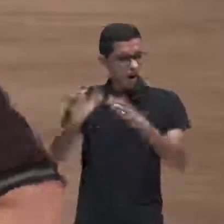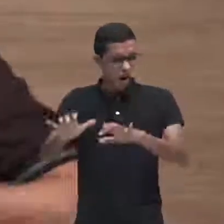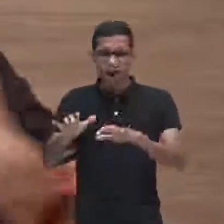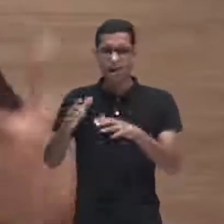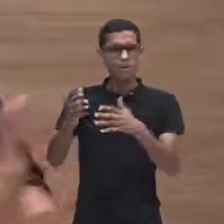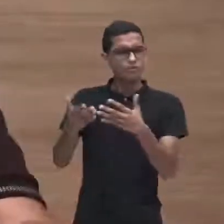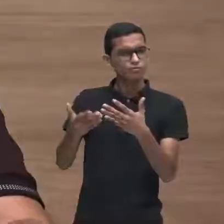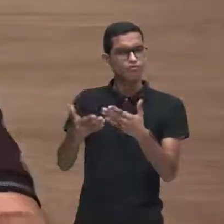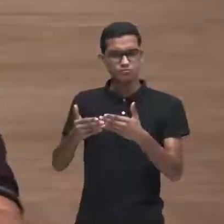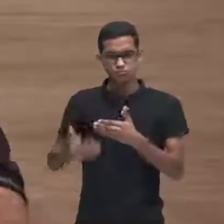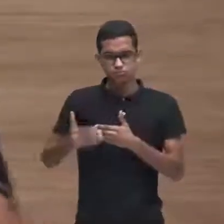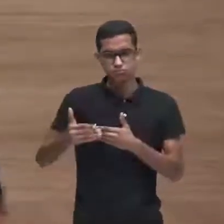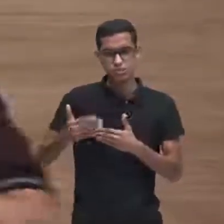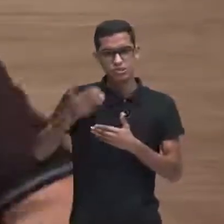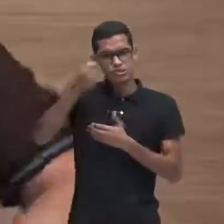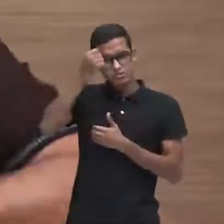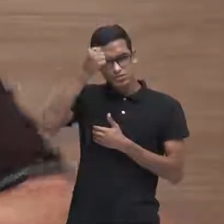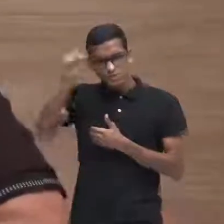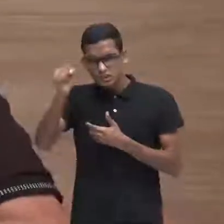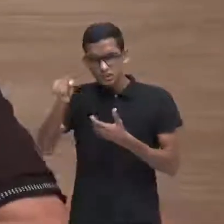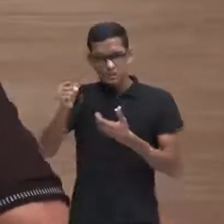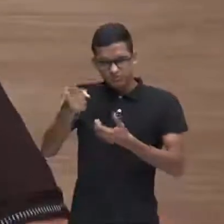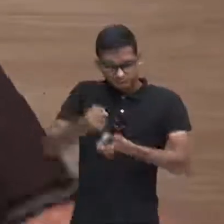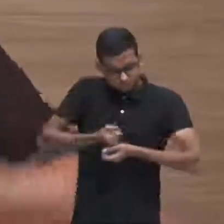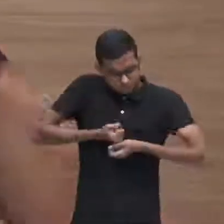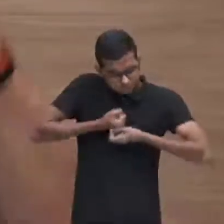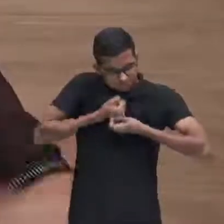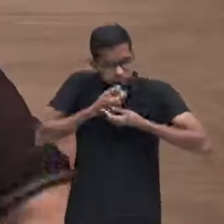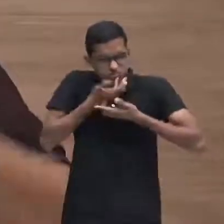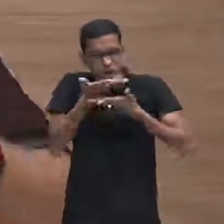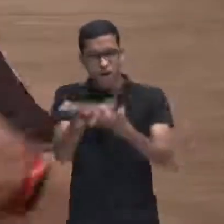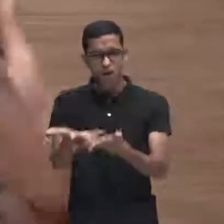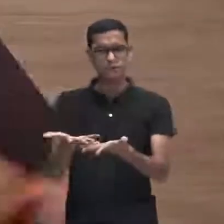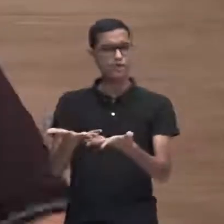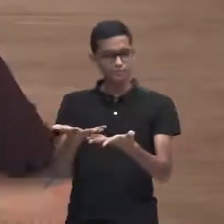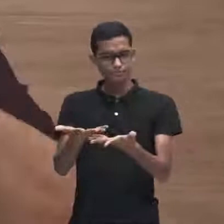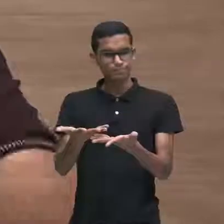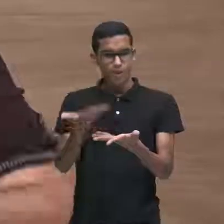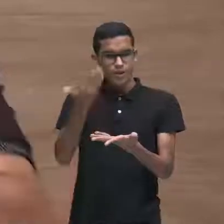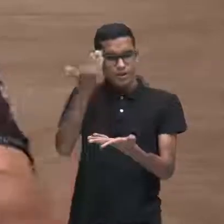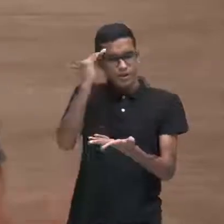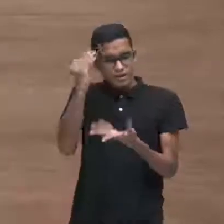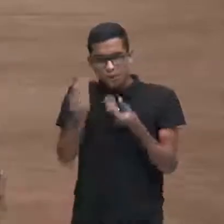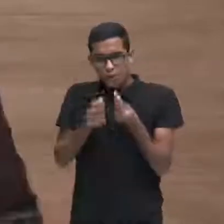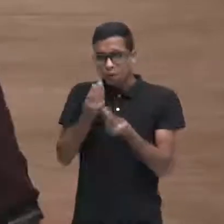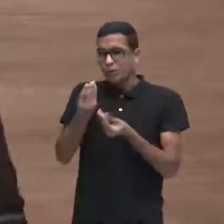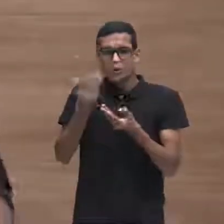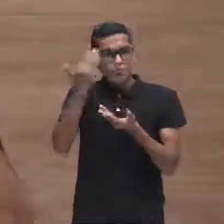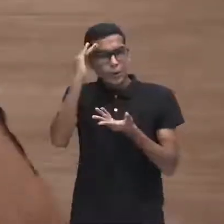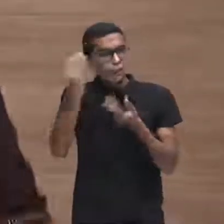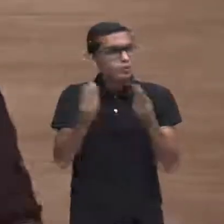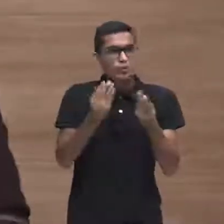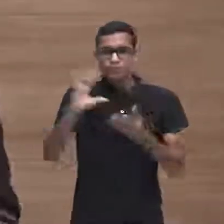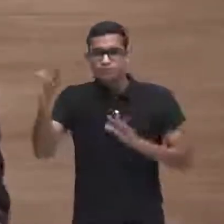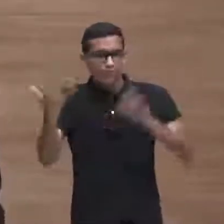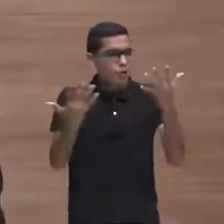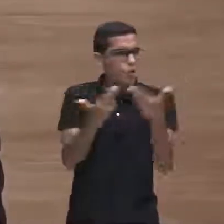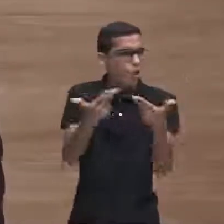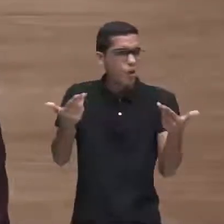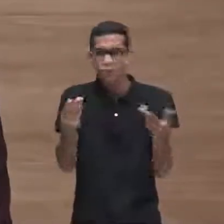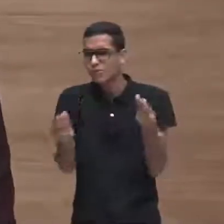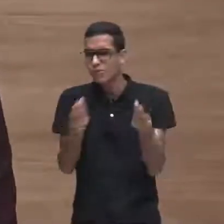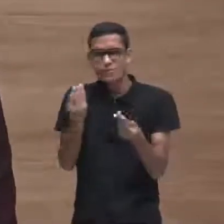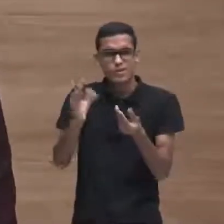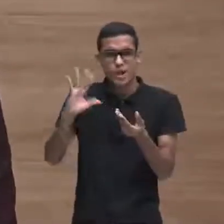uma rebeldia que expressa apenas a não compreensão, o quanto ele não está compreendendo o que está acontecendo na vida da